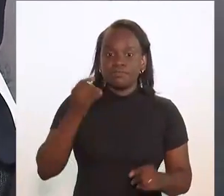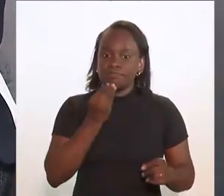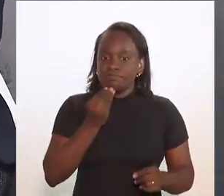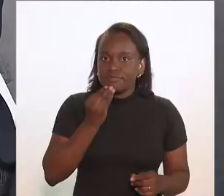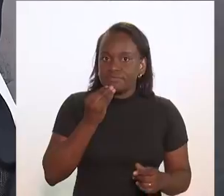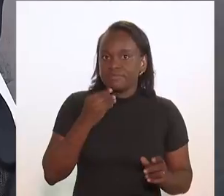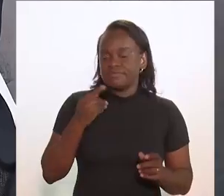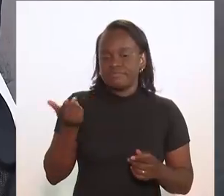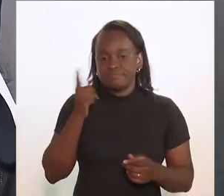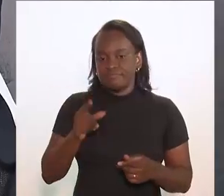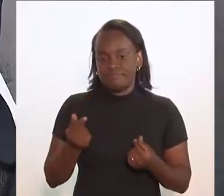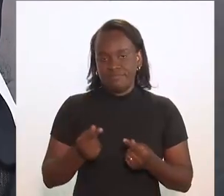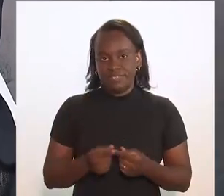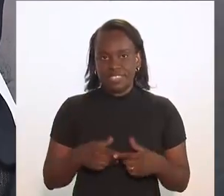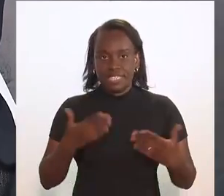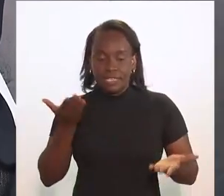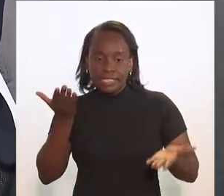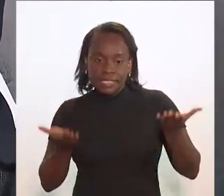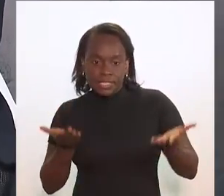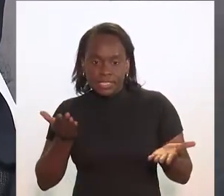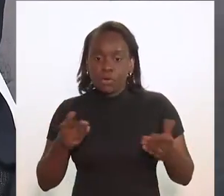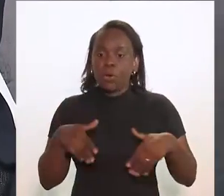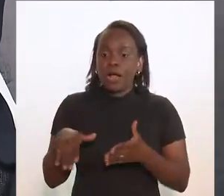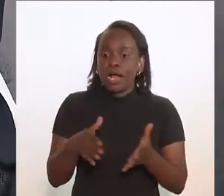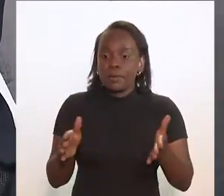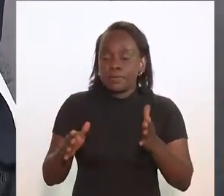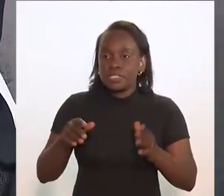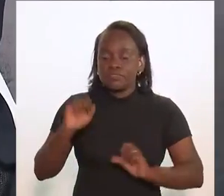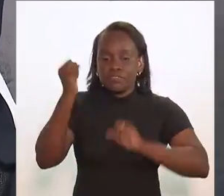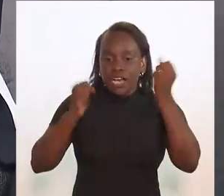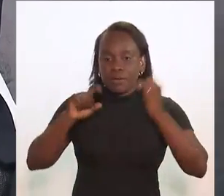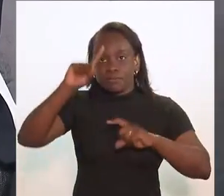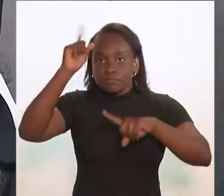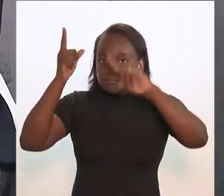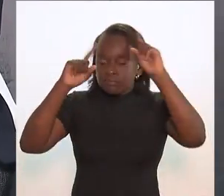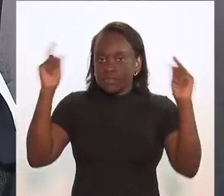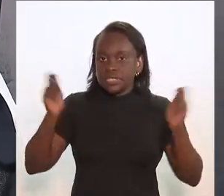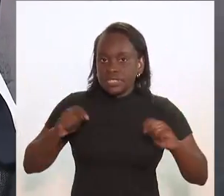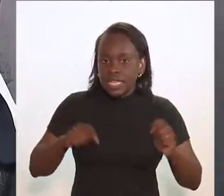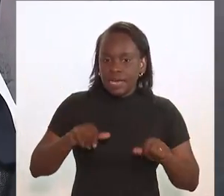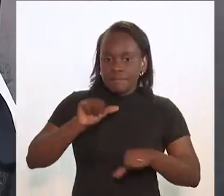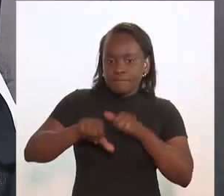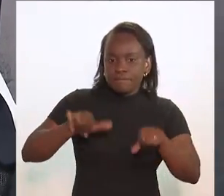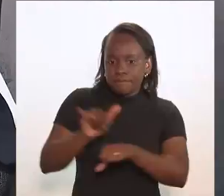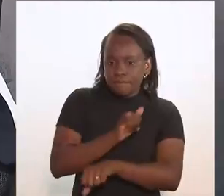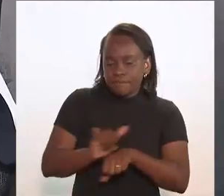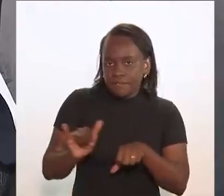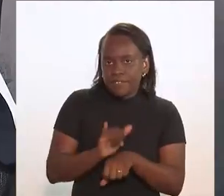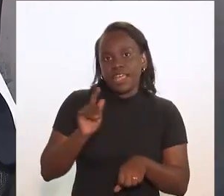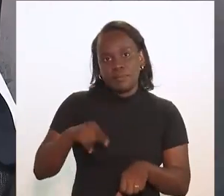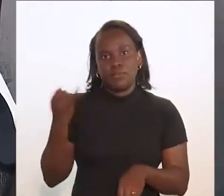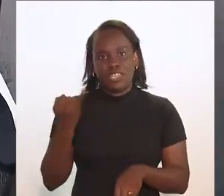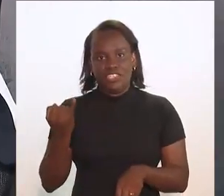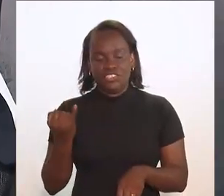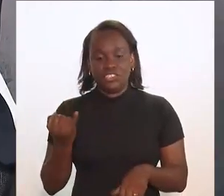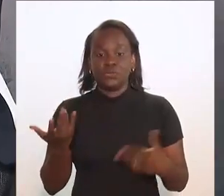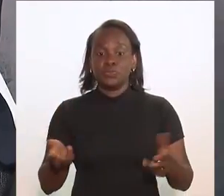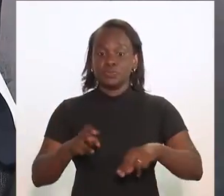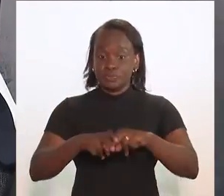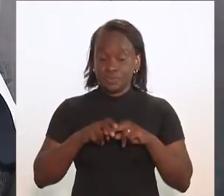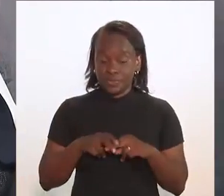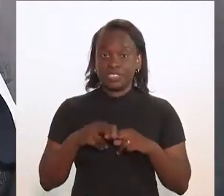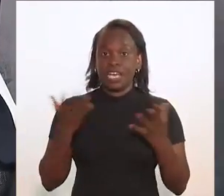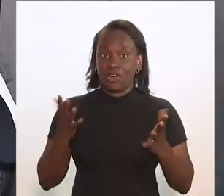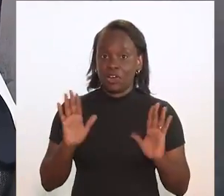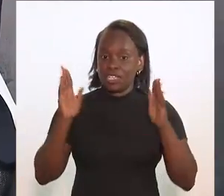oportunidade. E nessa balança, entender quais os caminhos que a indústria criativa pode seguir para se reinventar é fundamental.